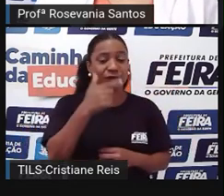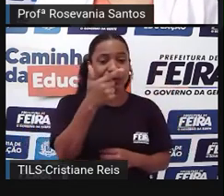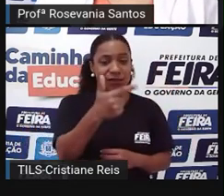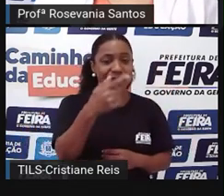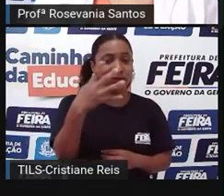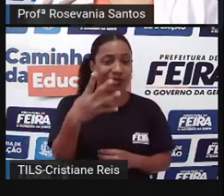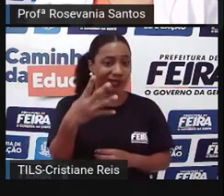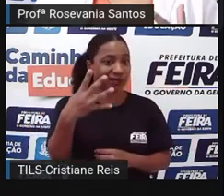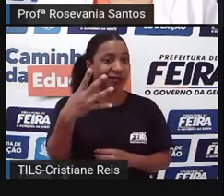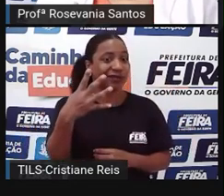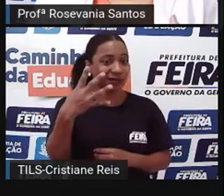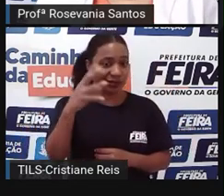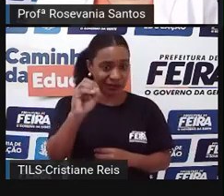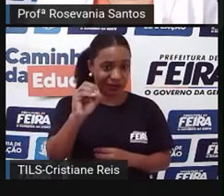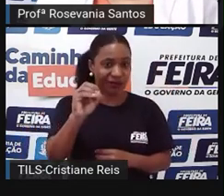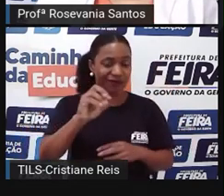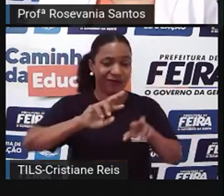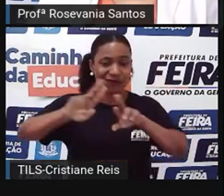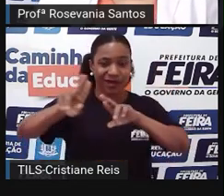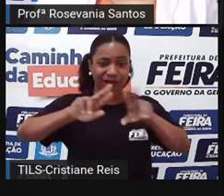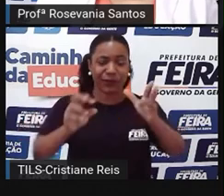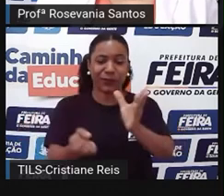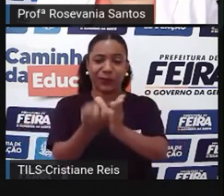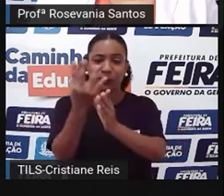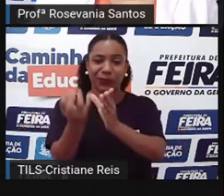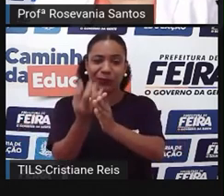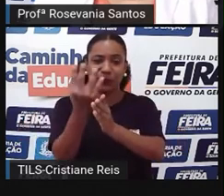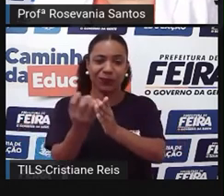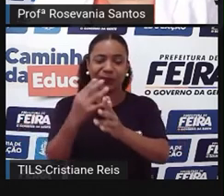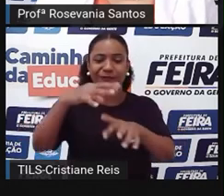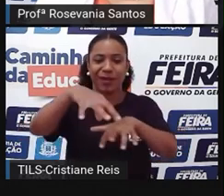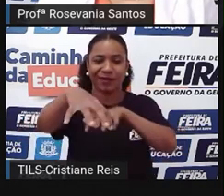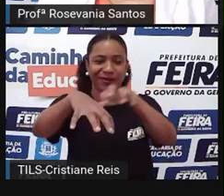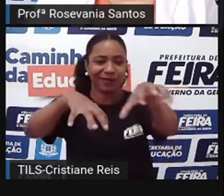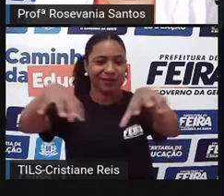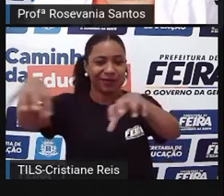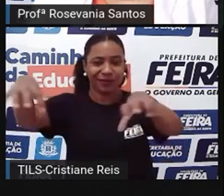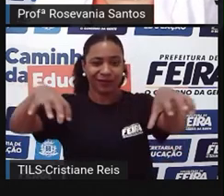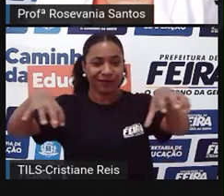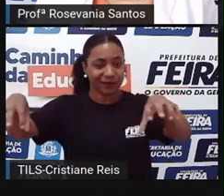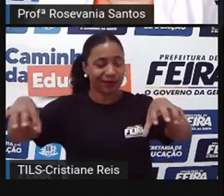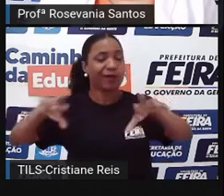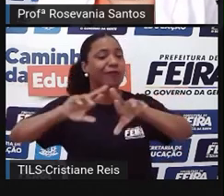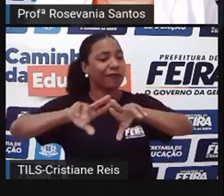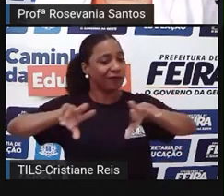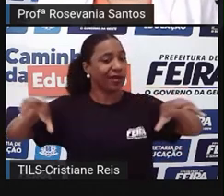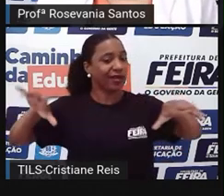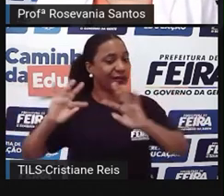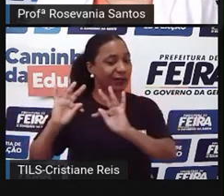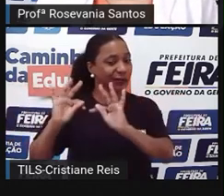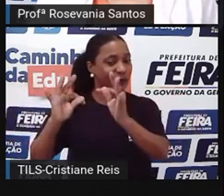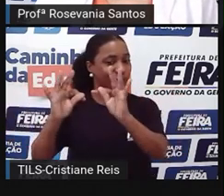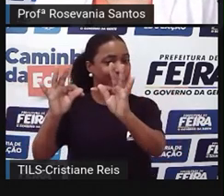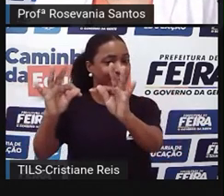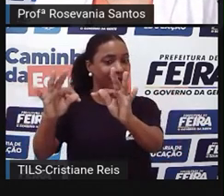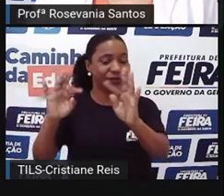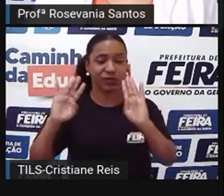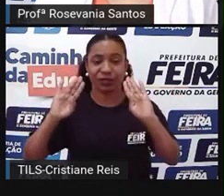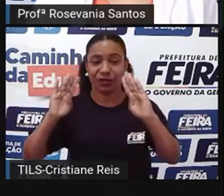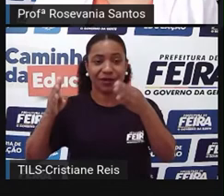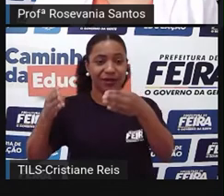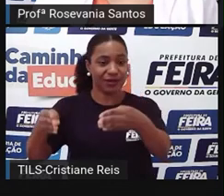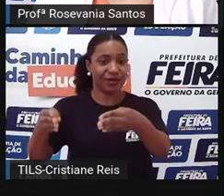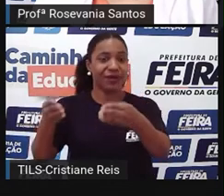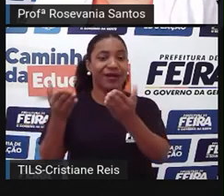criam produtos inovadores para melhorar, né, diversos tipos de campos dentro da economia, então,